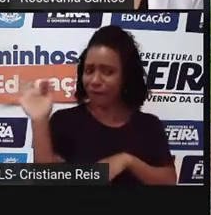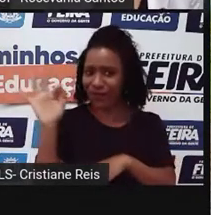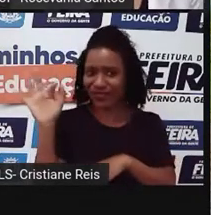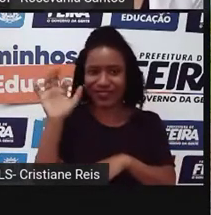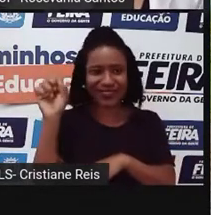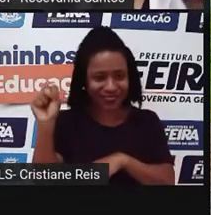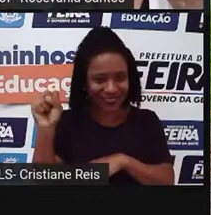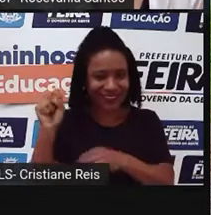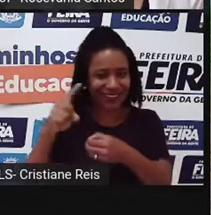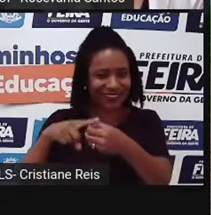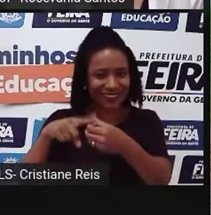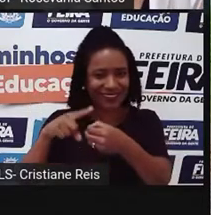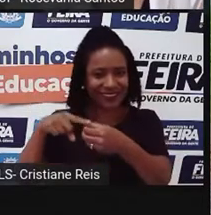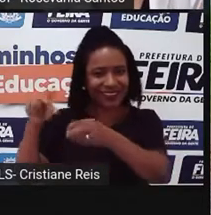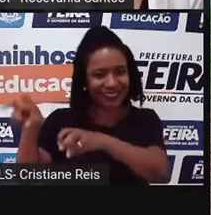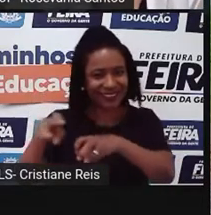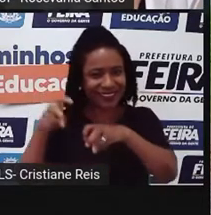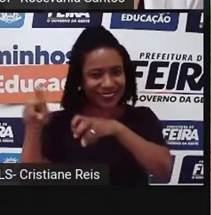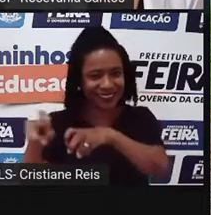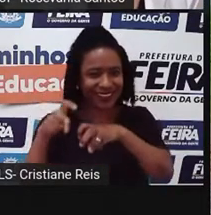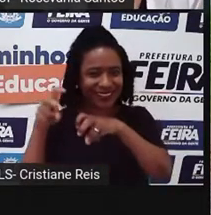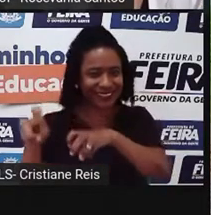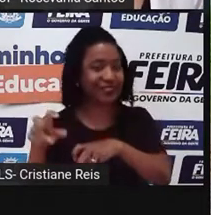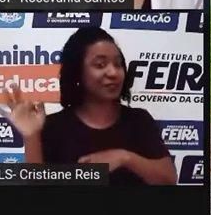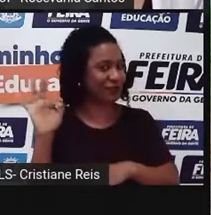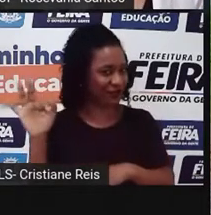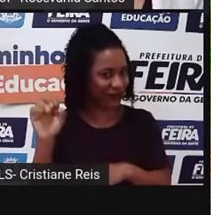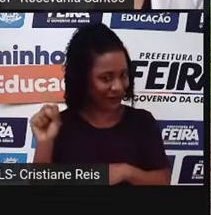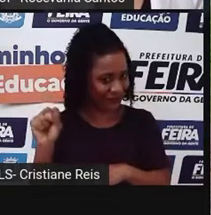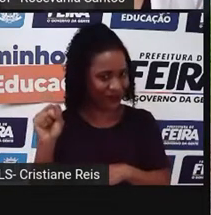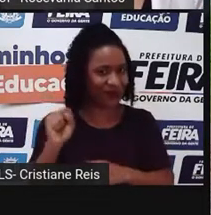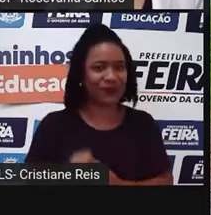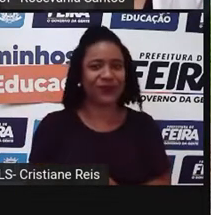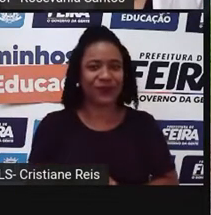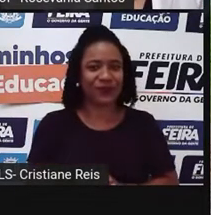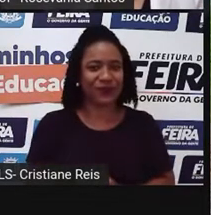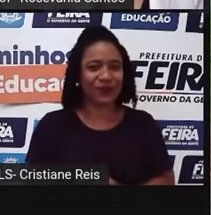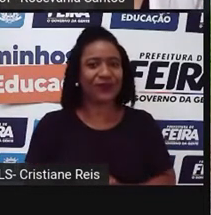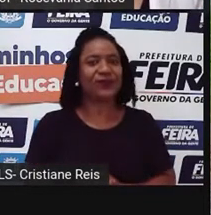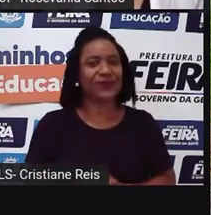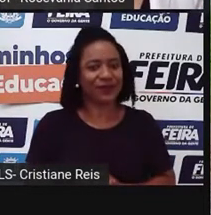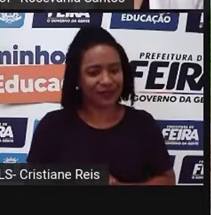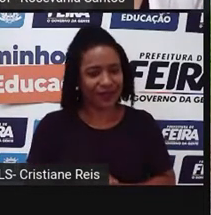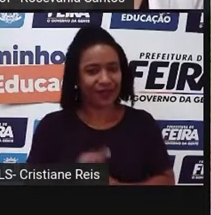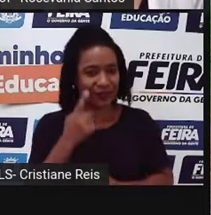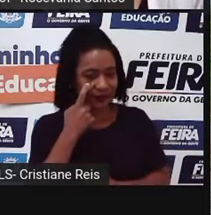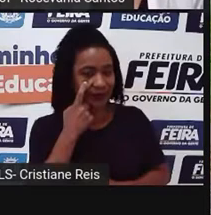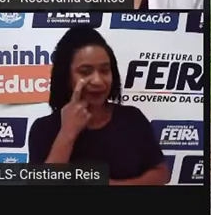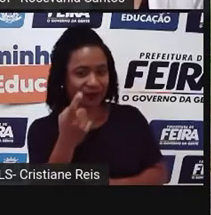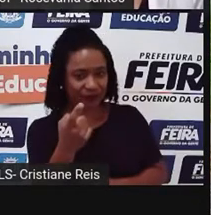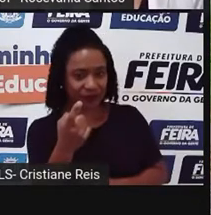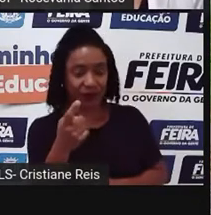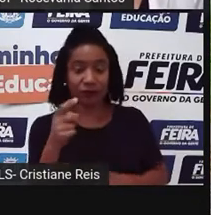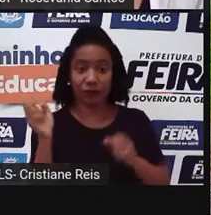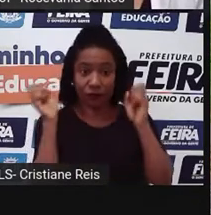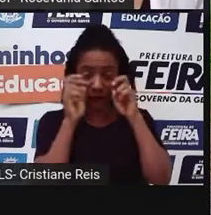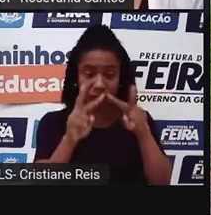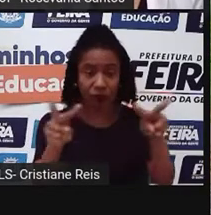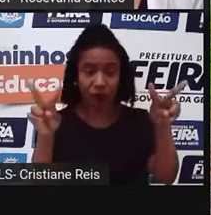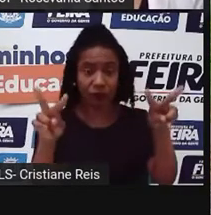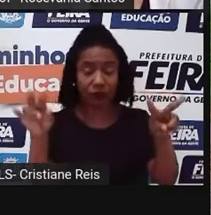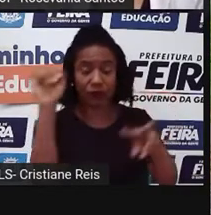nosso espaço local aqui, né? A nossa querida Feira de Santana. Então, aí mais outra imagem, né? Para vocês observarem